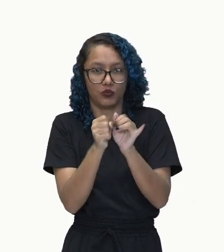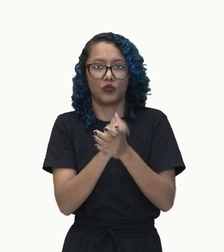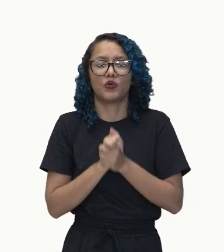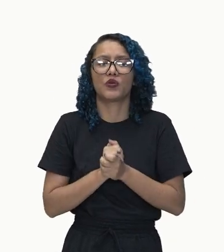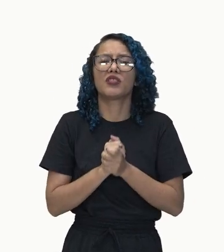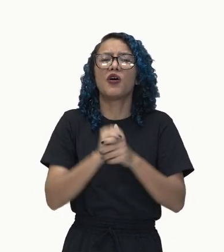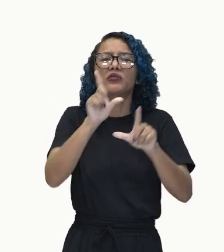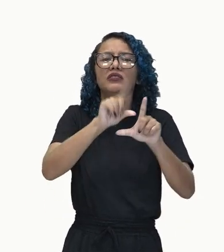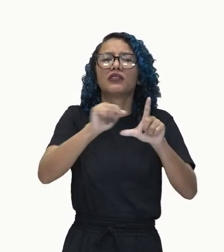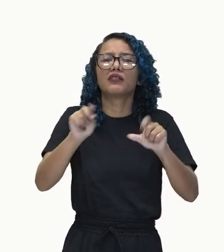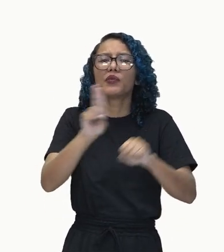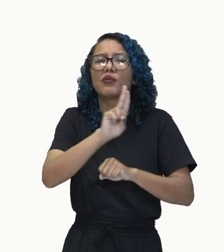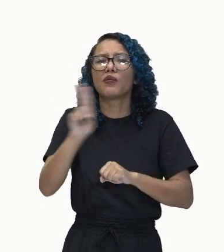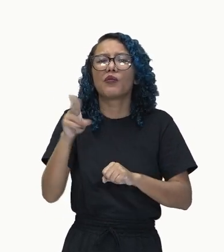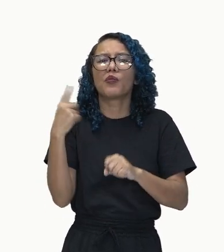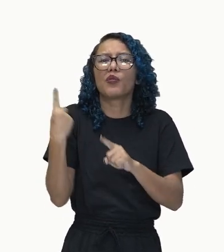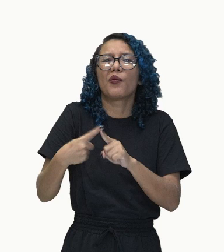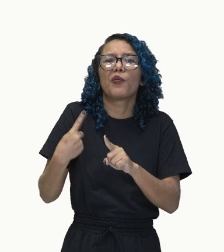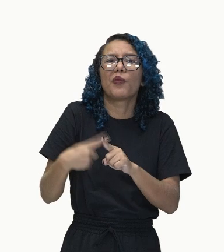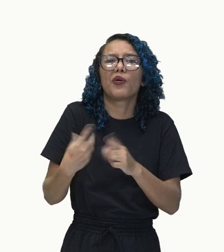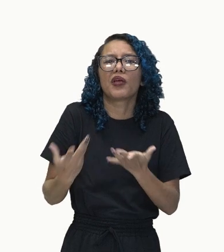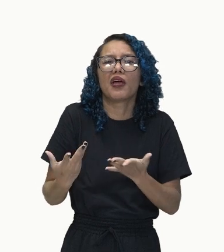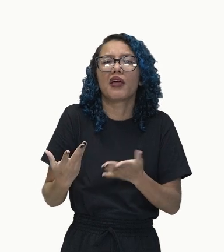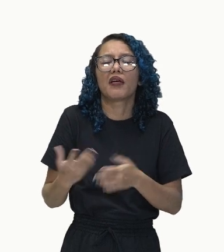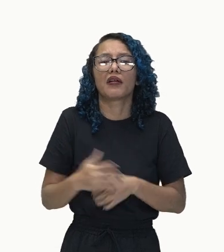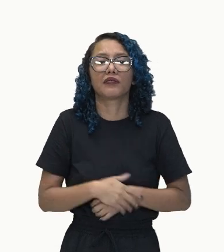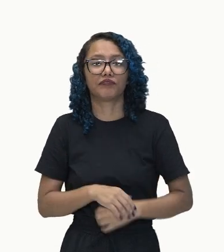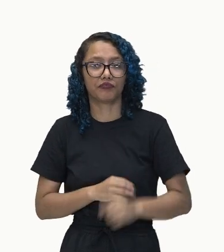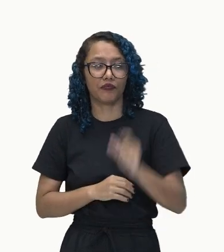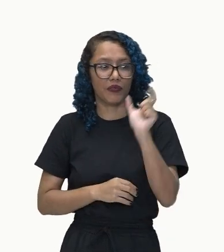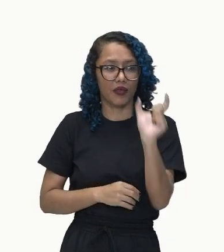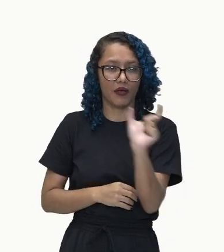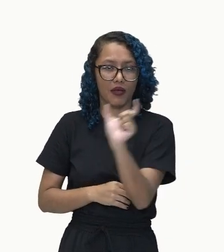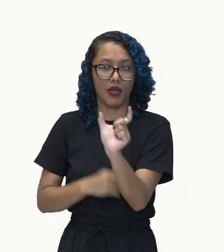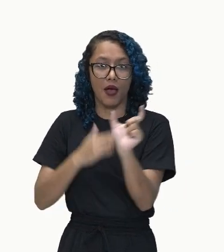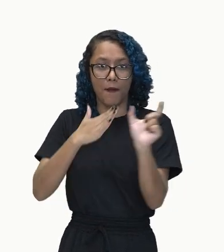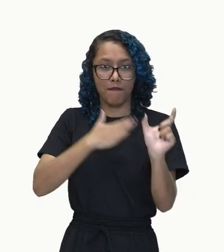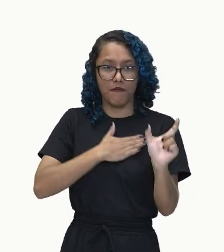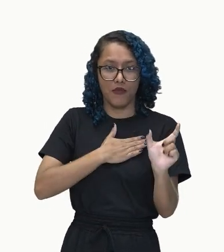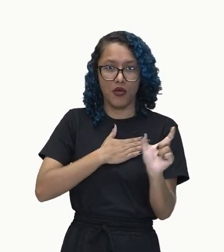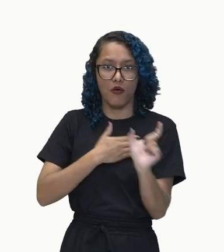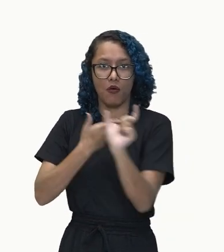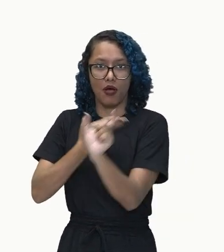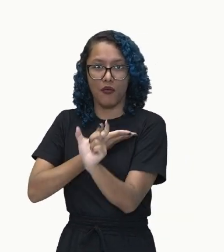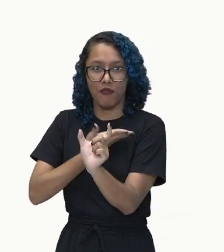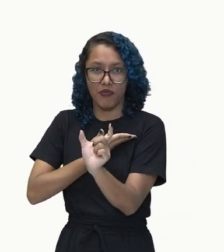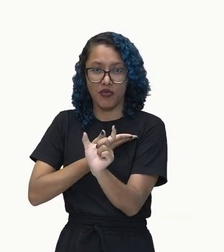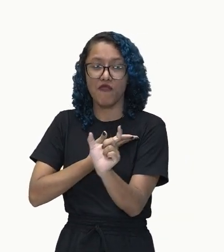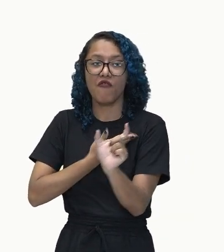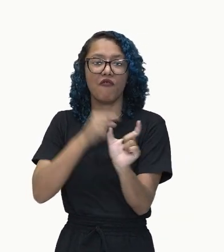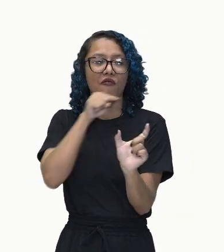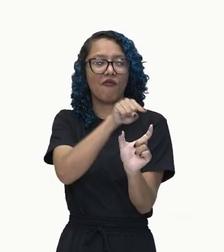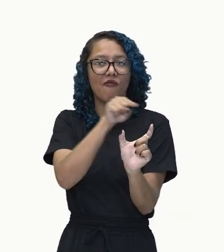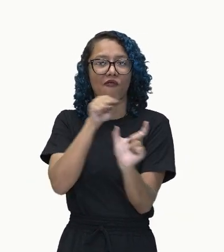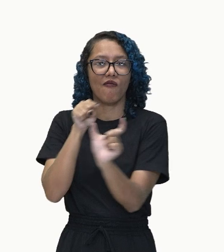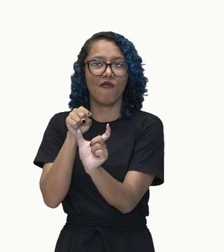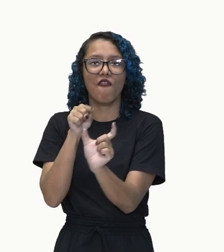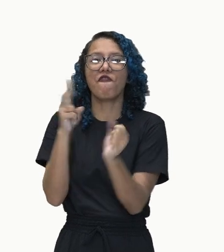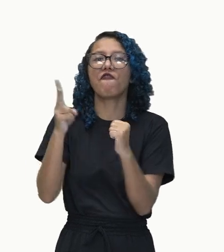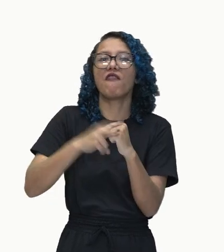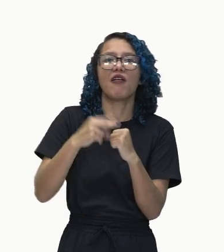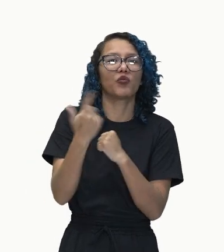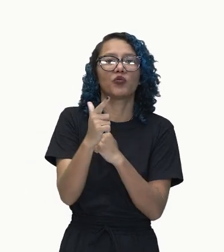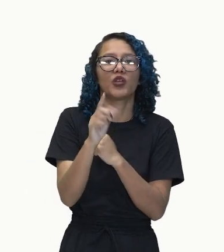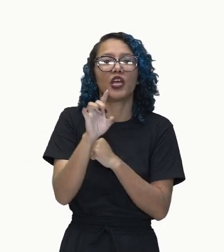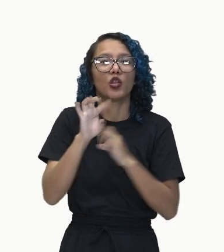nominal? Porque aqui no meu amigo, nessas duas palavrinhas, não tem verbo. Só nome. Só o substantivo ali,